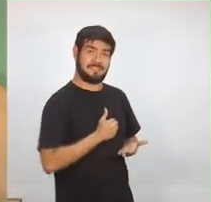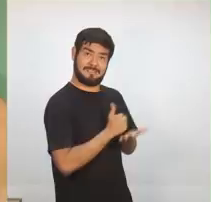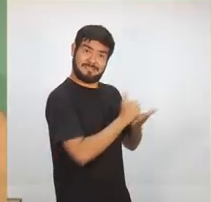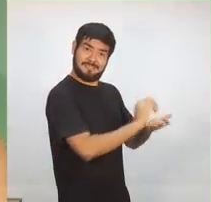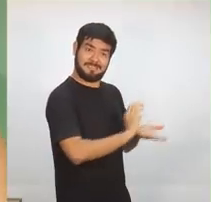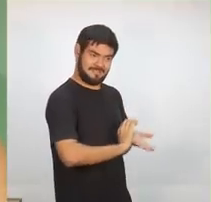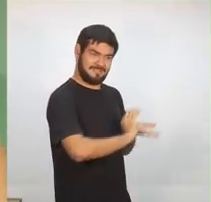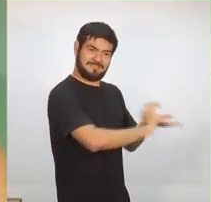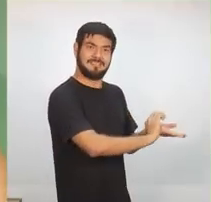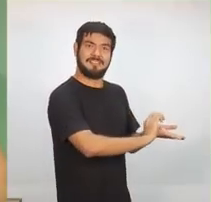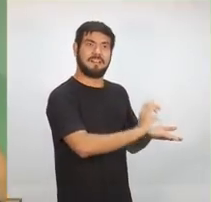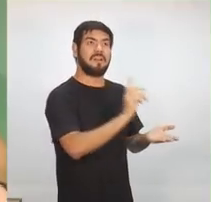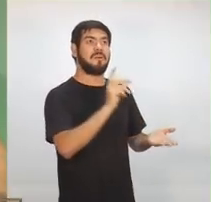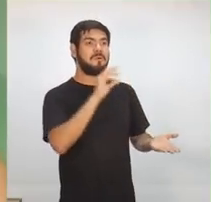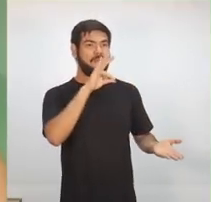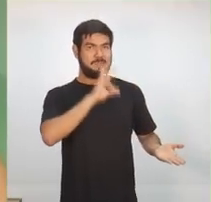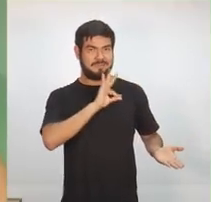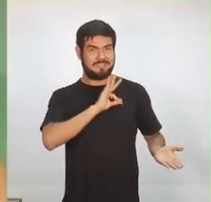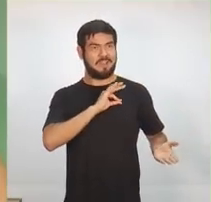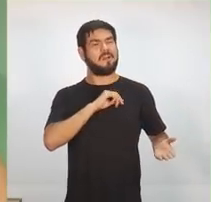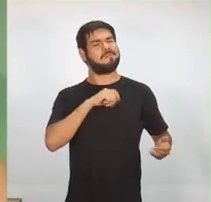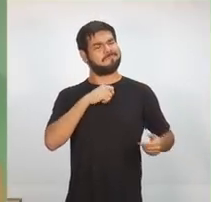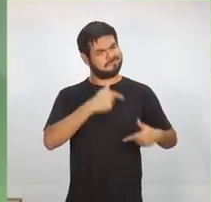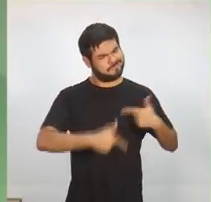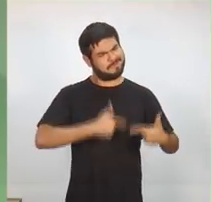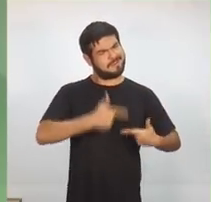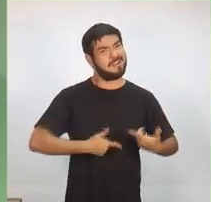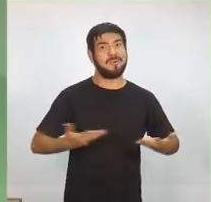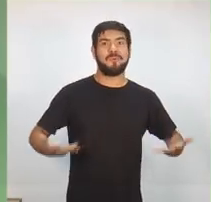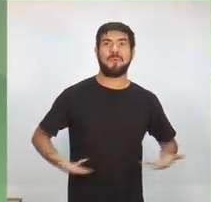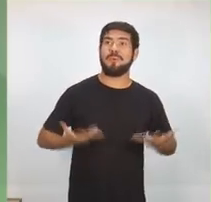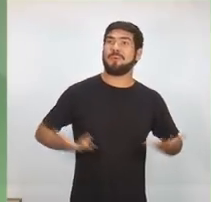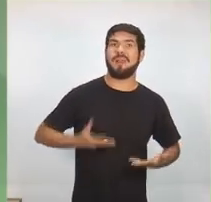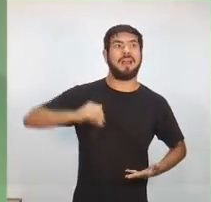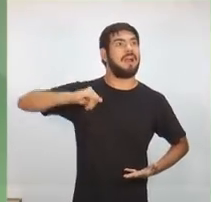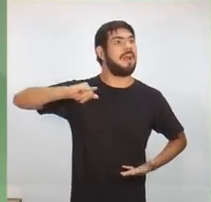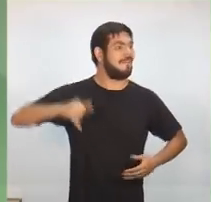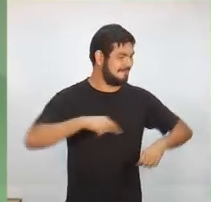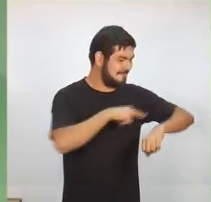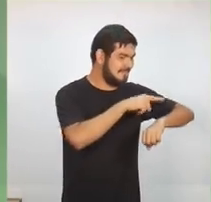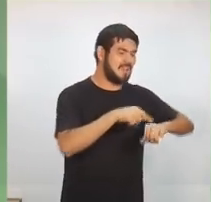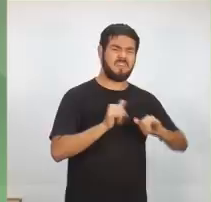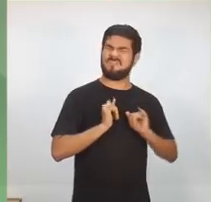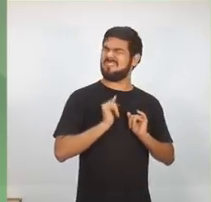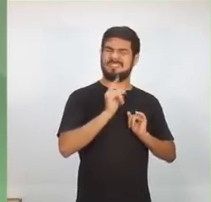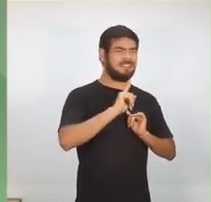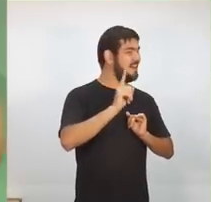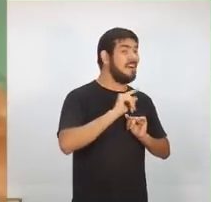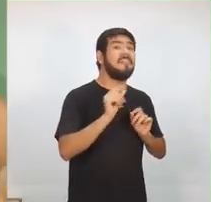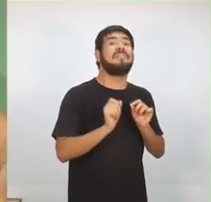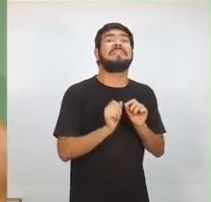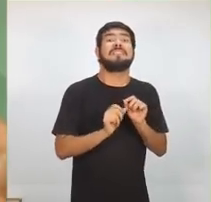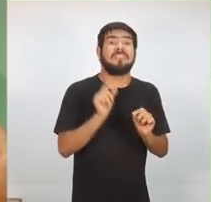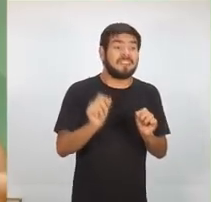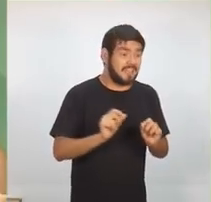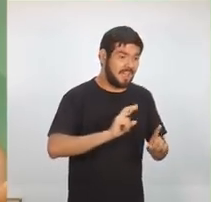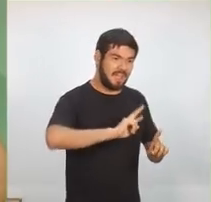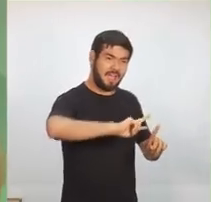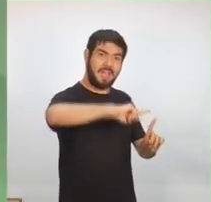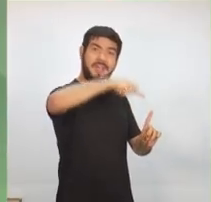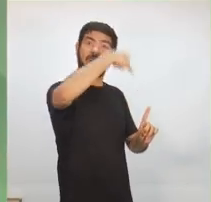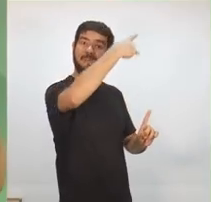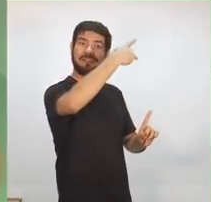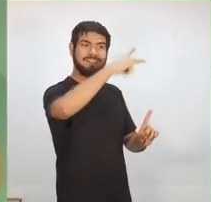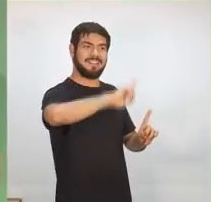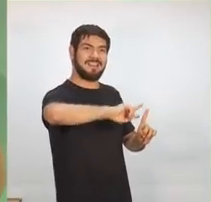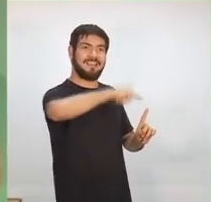fazer com que esse policial possa trabalhar motivado. Aproveitar as horas de folga do policial e fazer aumentar a GTE,